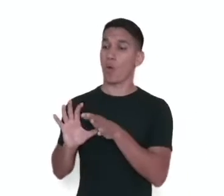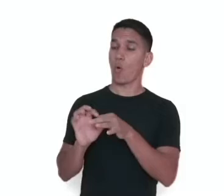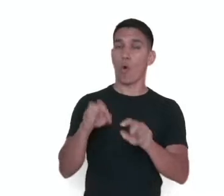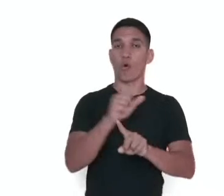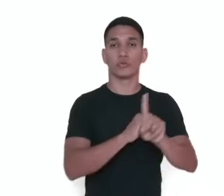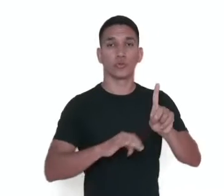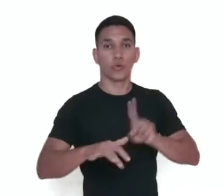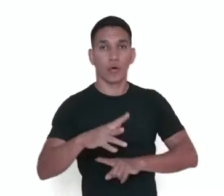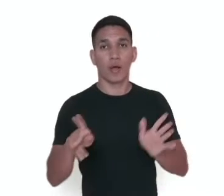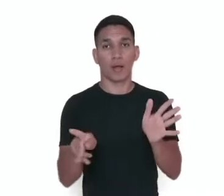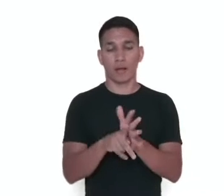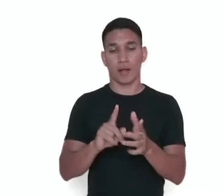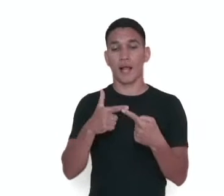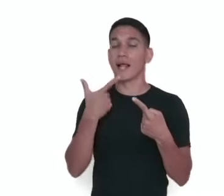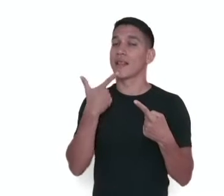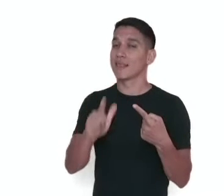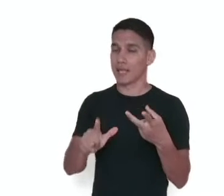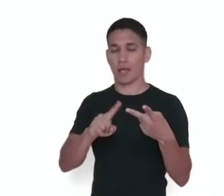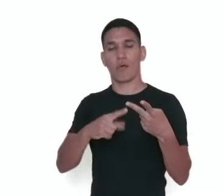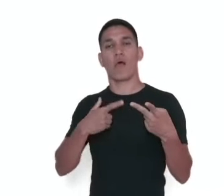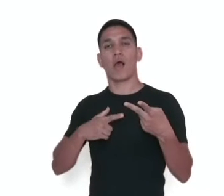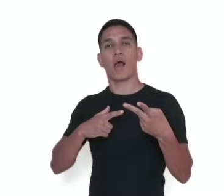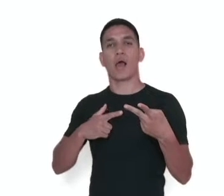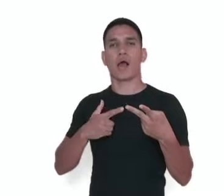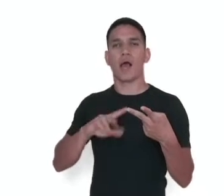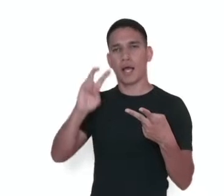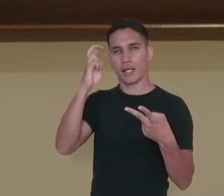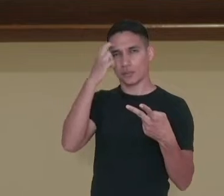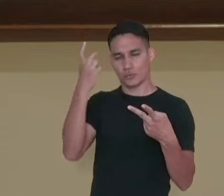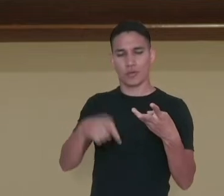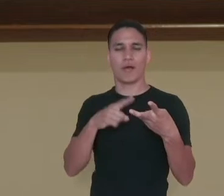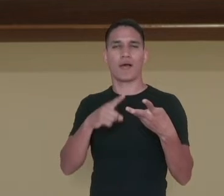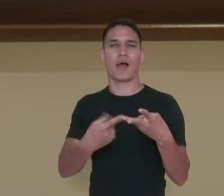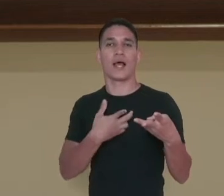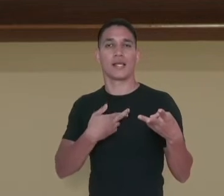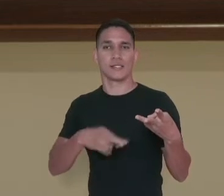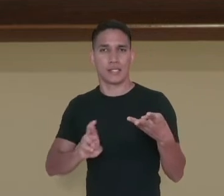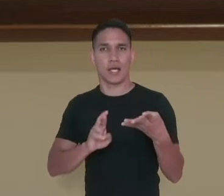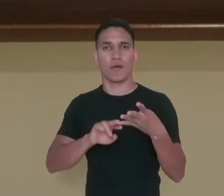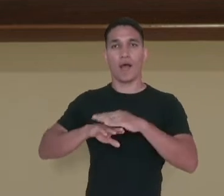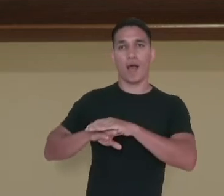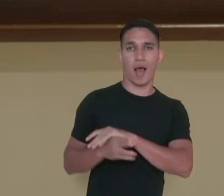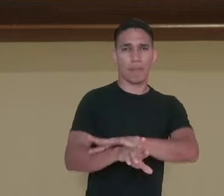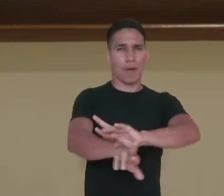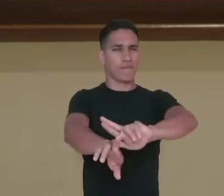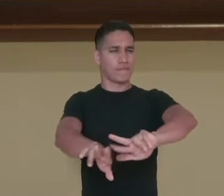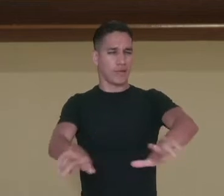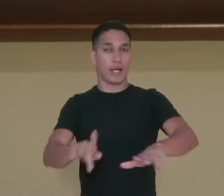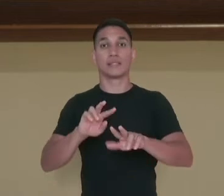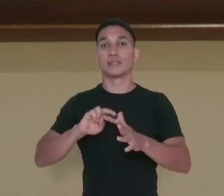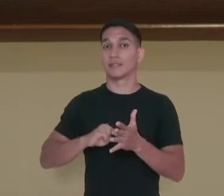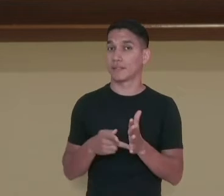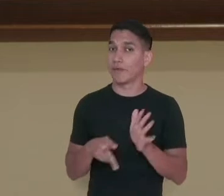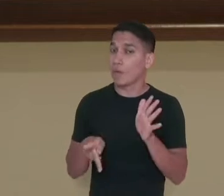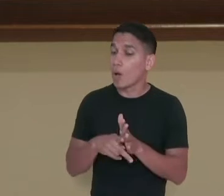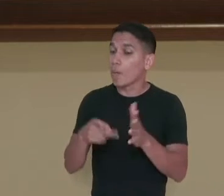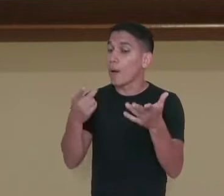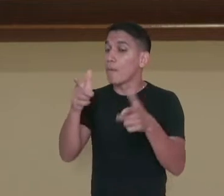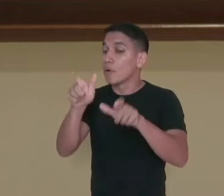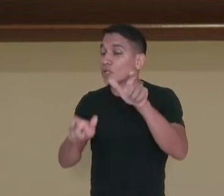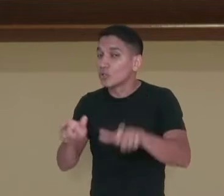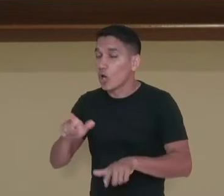povos, na língua, religião, hábitos e etc. Ou seja, nós temos uma pessoa que se dedica, que se